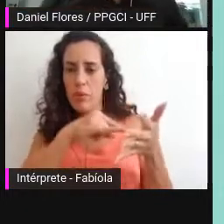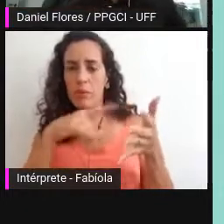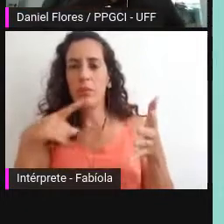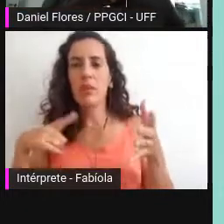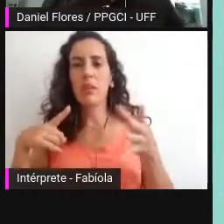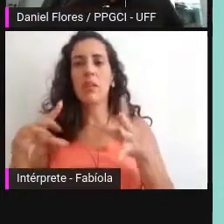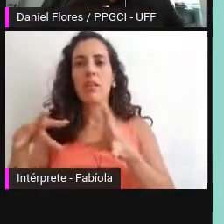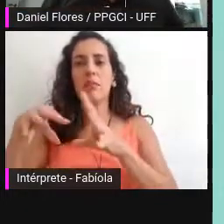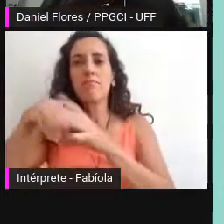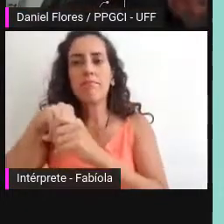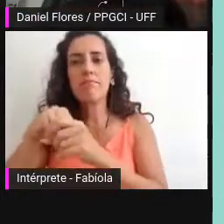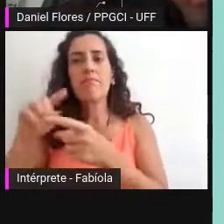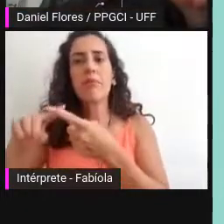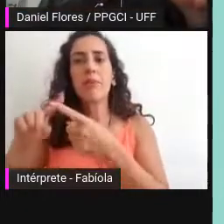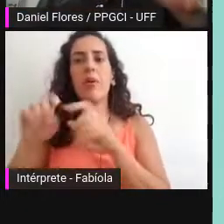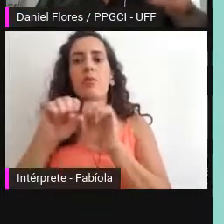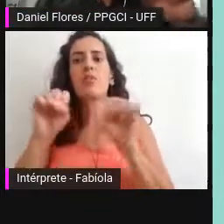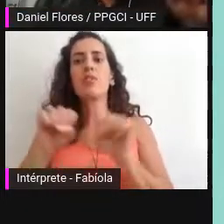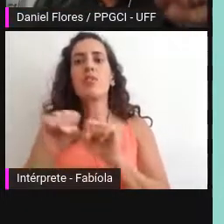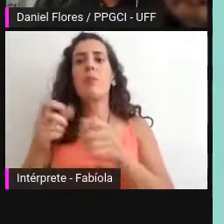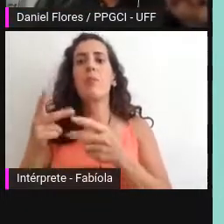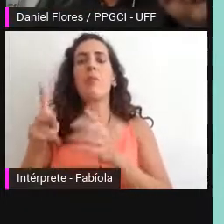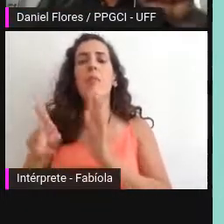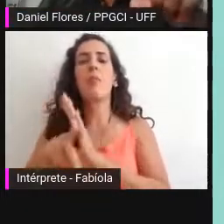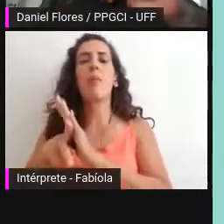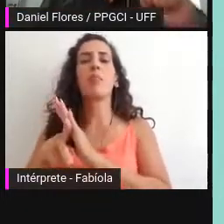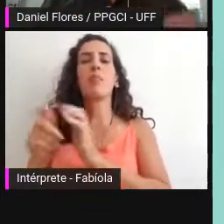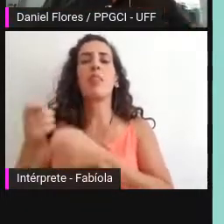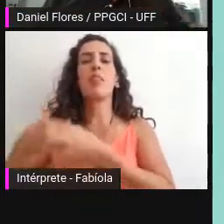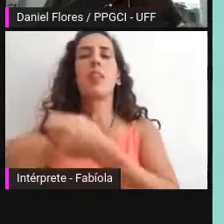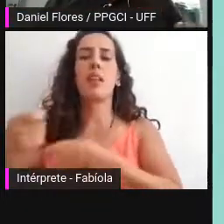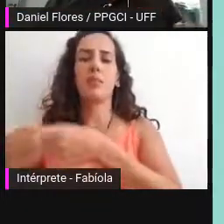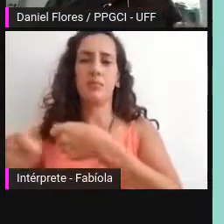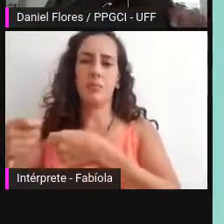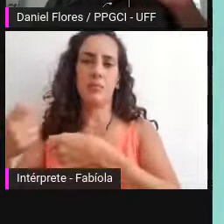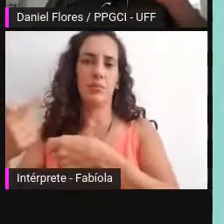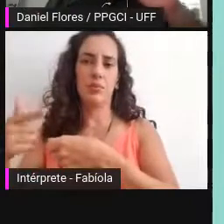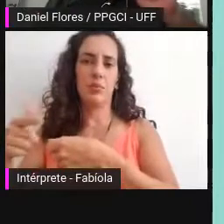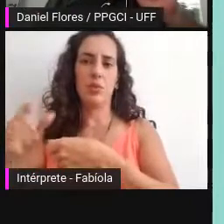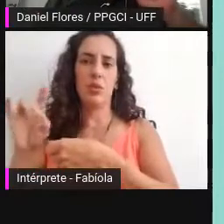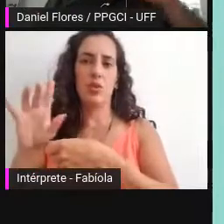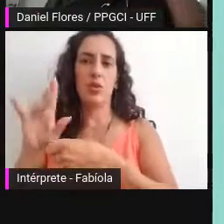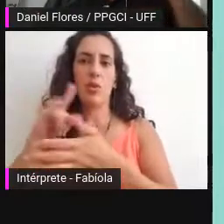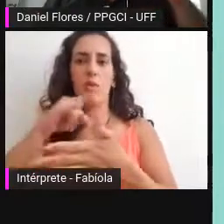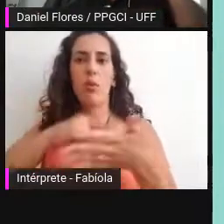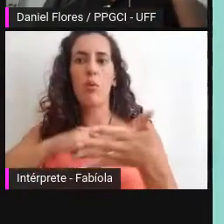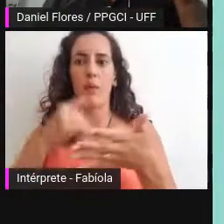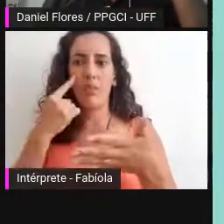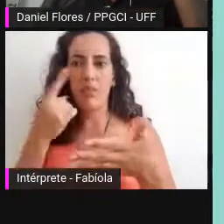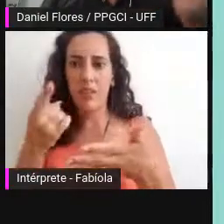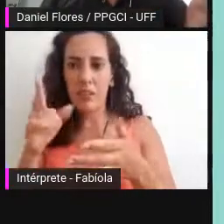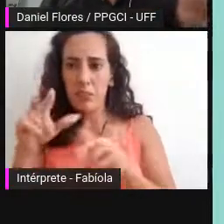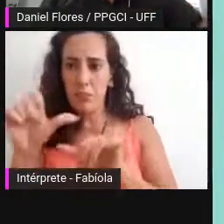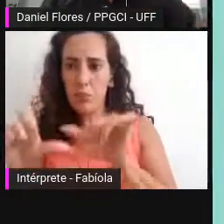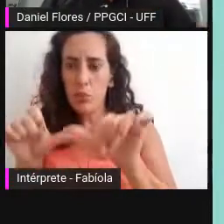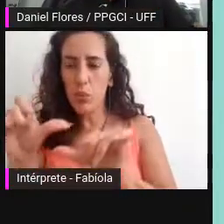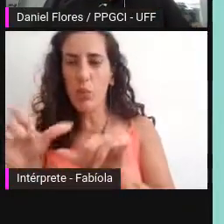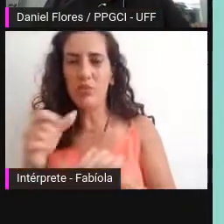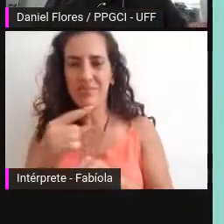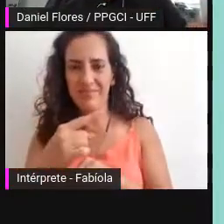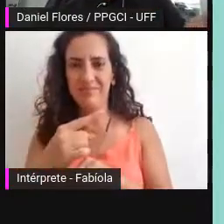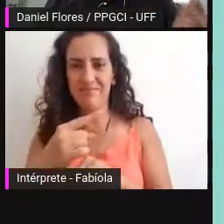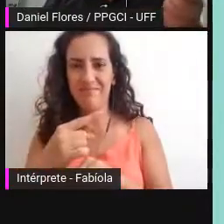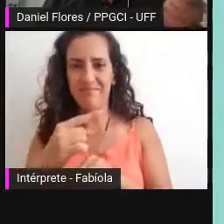pelo sistema de negócio não existe mais aí o sistema de gestão de documentos vejam o que mudou olhem que inovação da